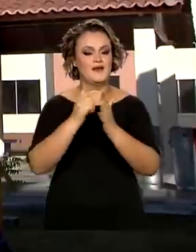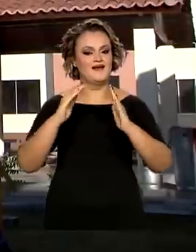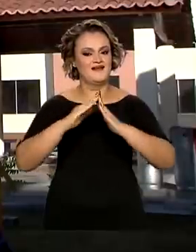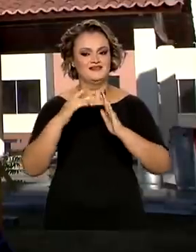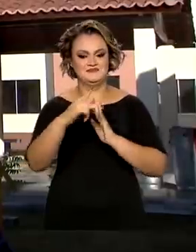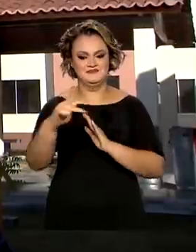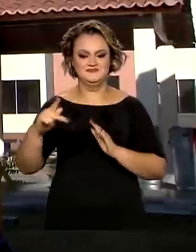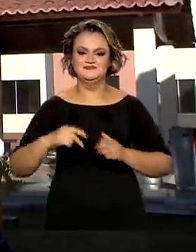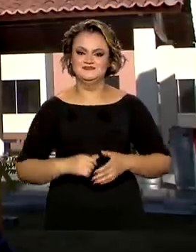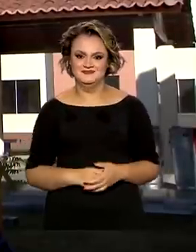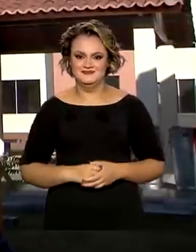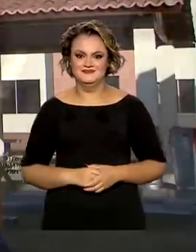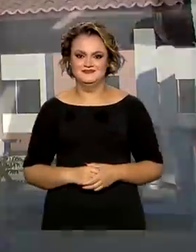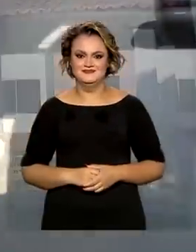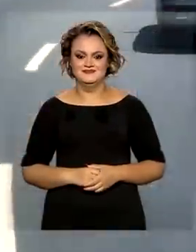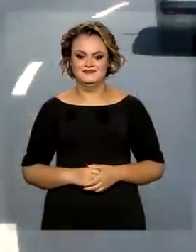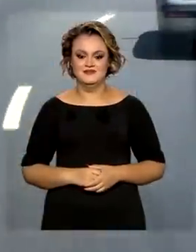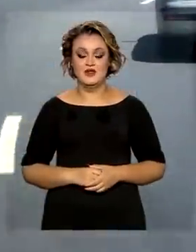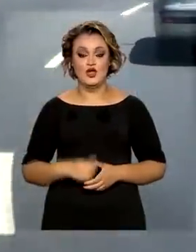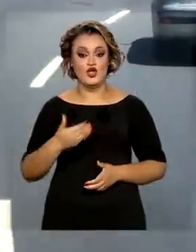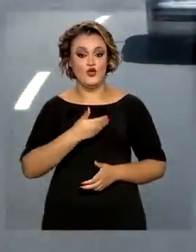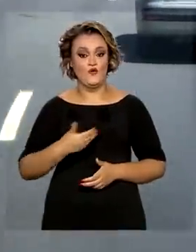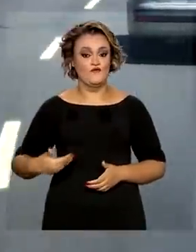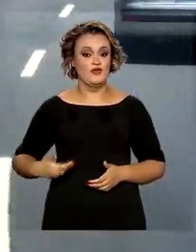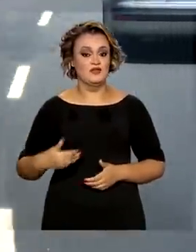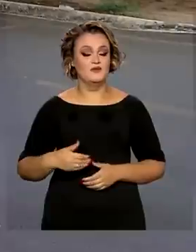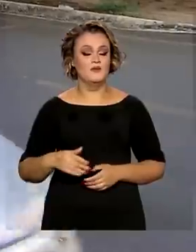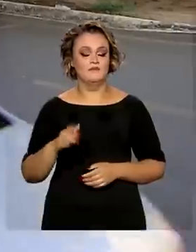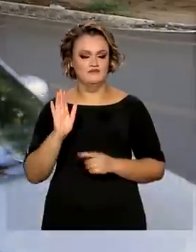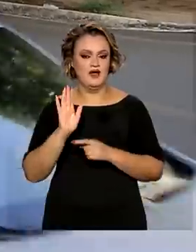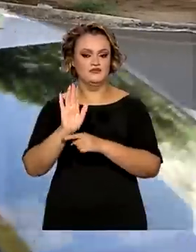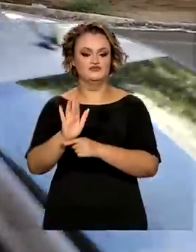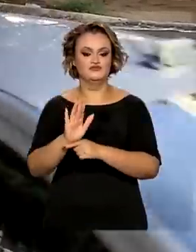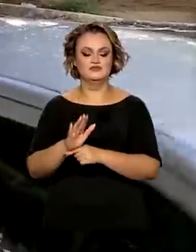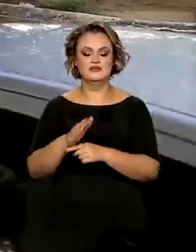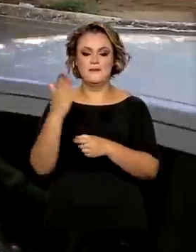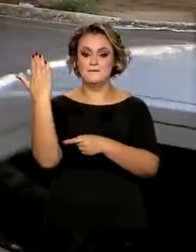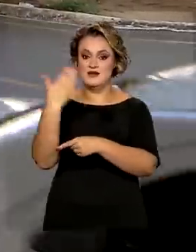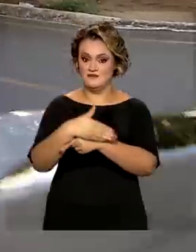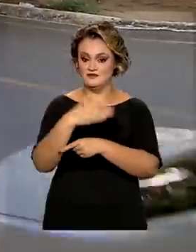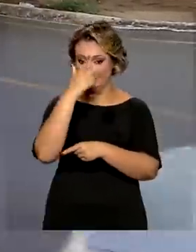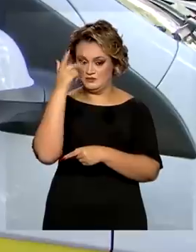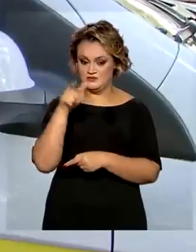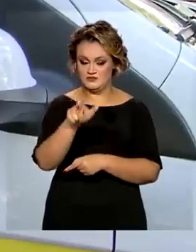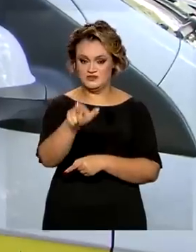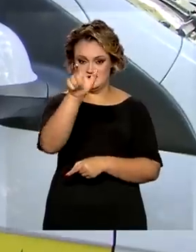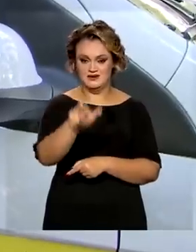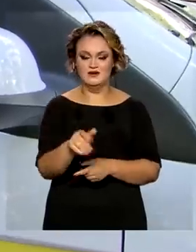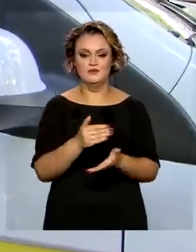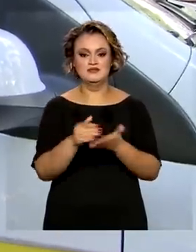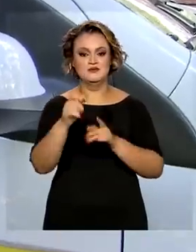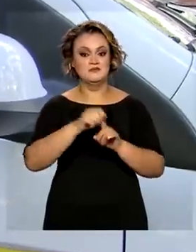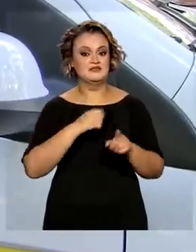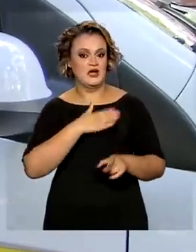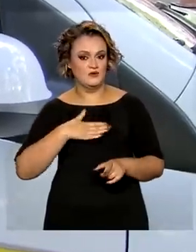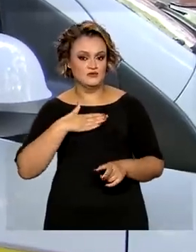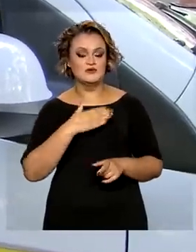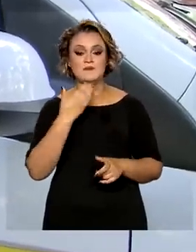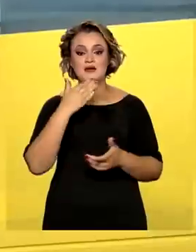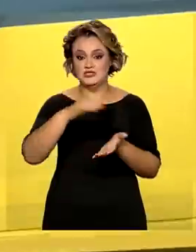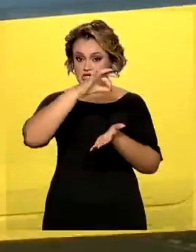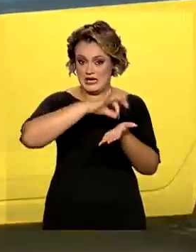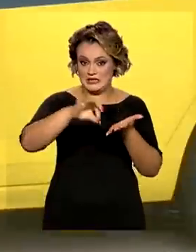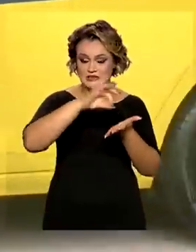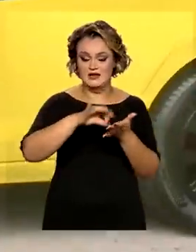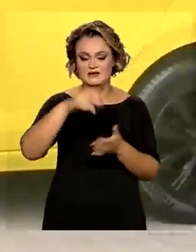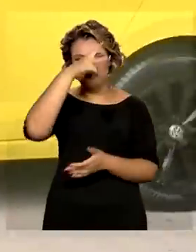comprar a casa própria. Governo prevê pagar benefício para taxistas a partir de agosto e pede cadastro